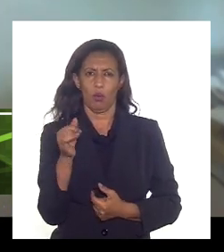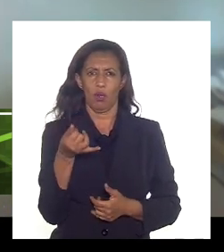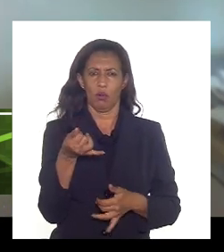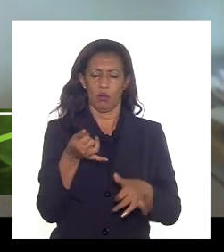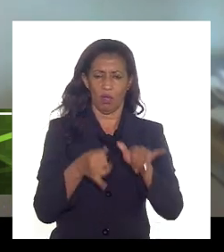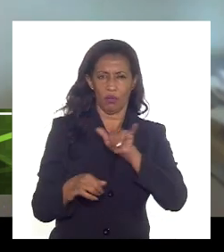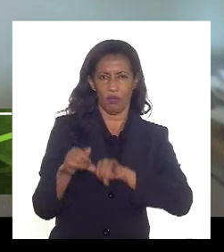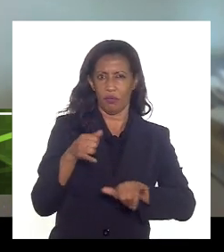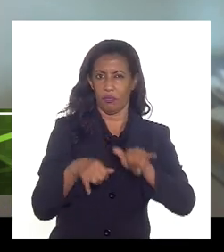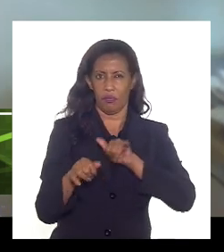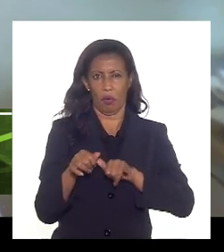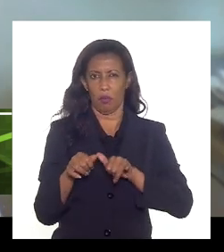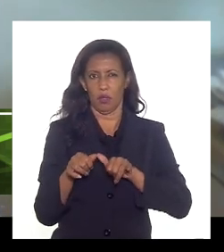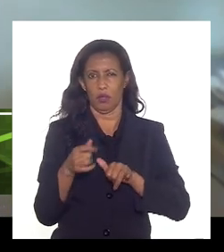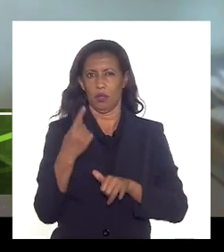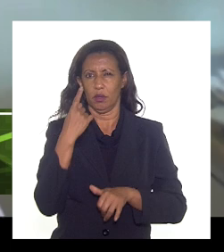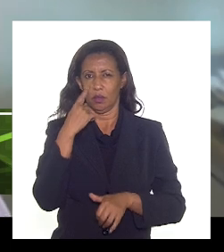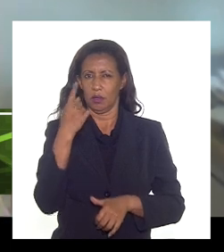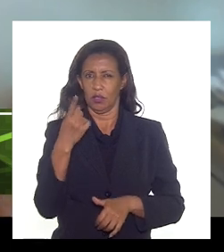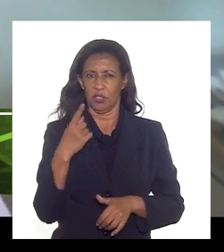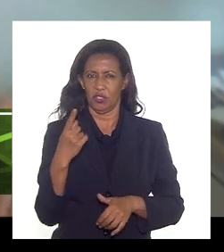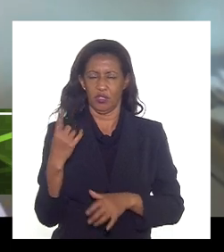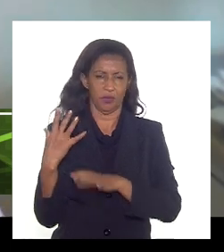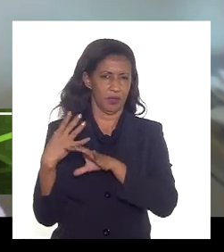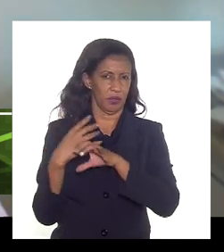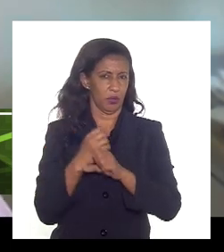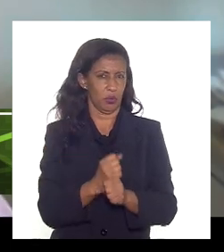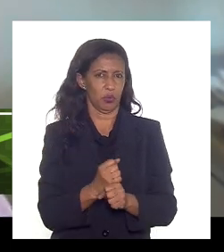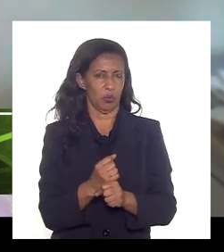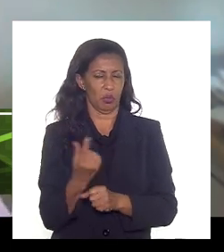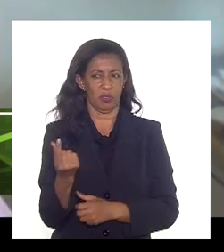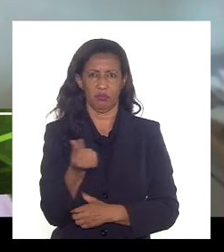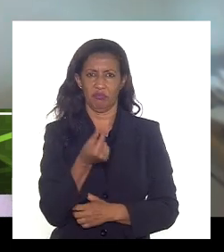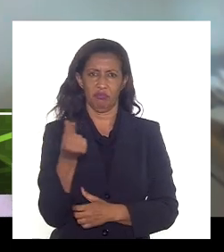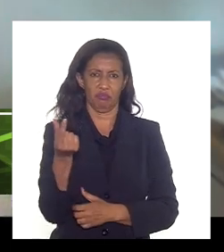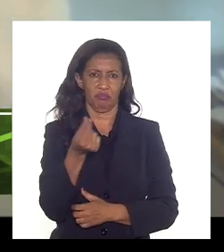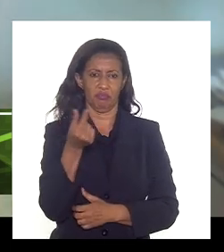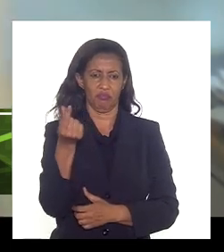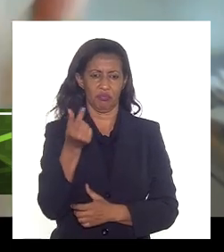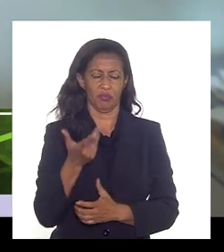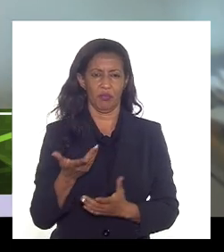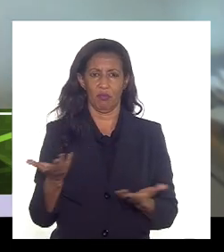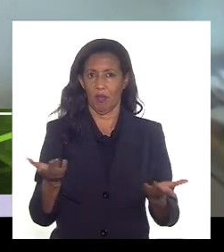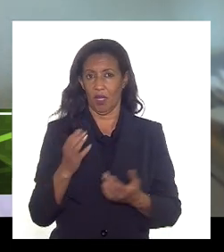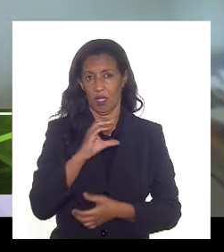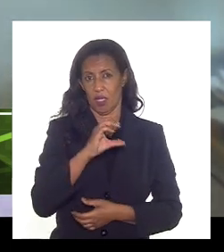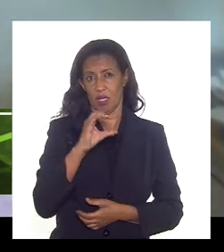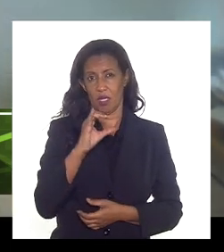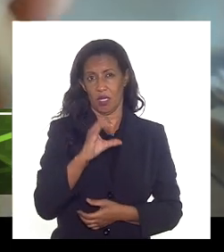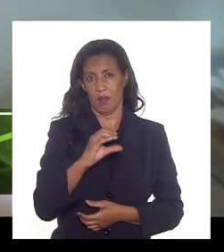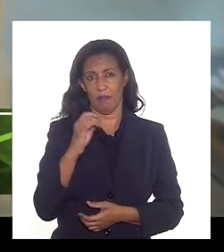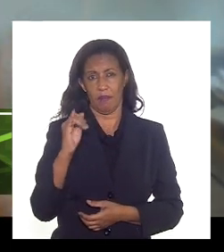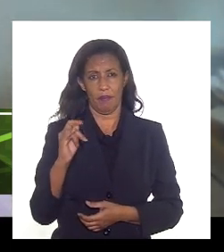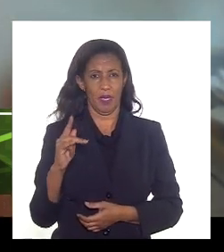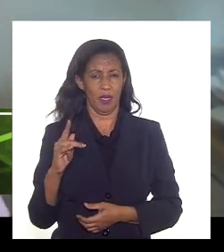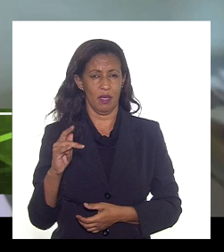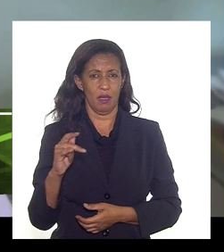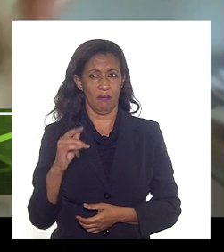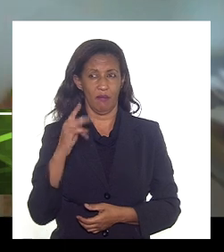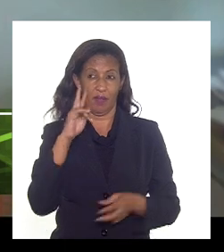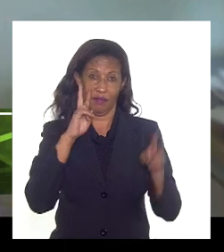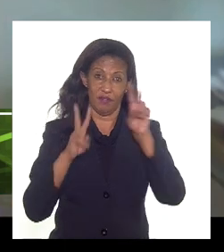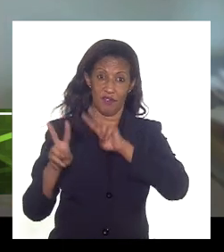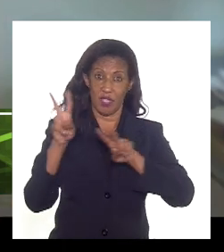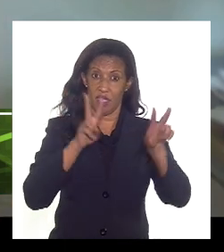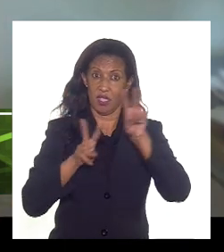reajustamento mas também não considero com a CPI a nós ficarmos discutindo as visões de cada um